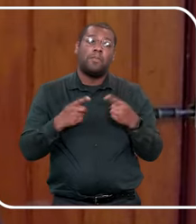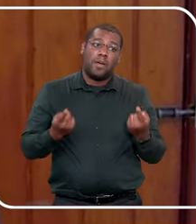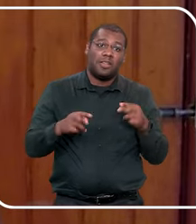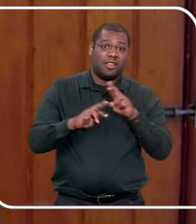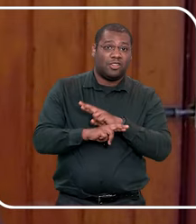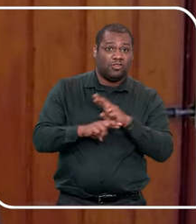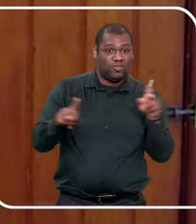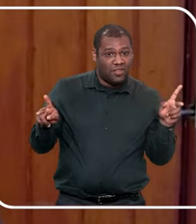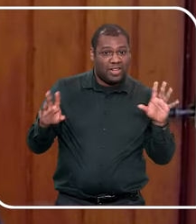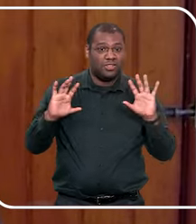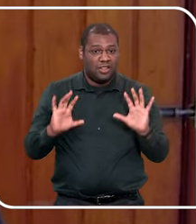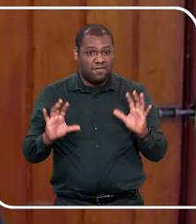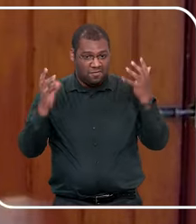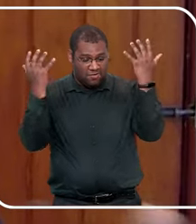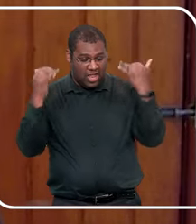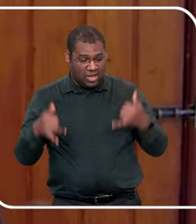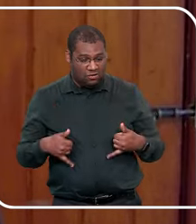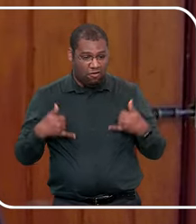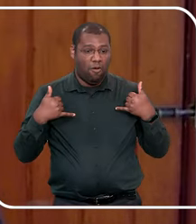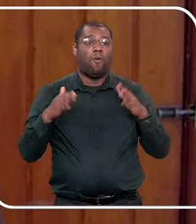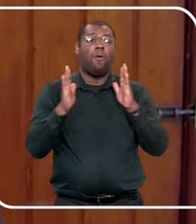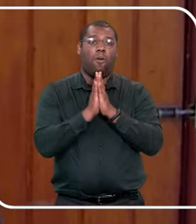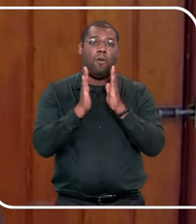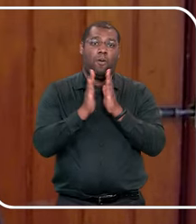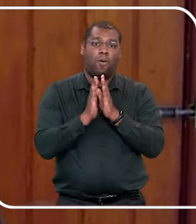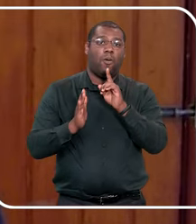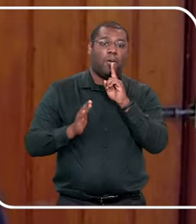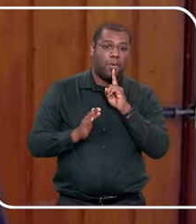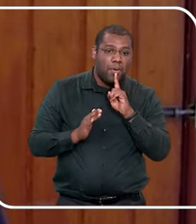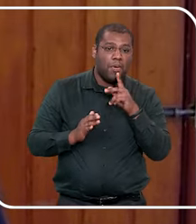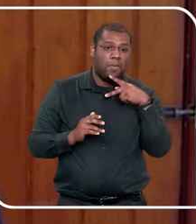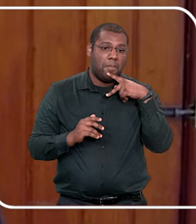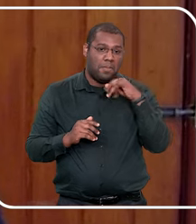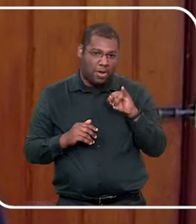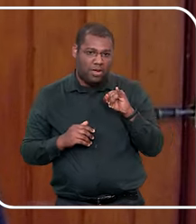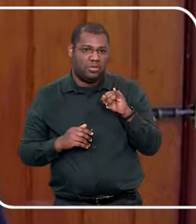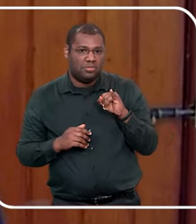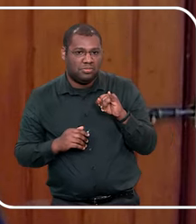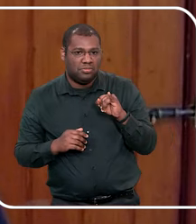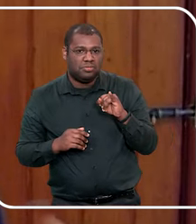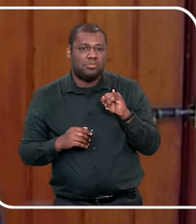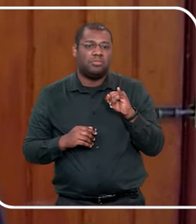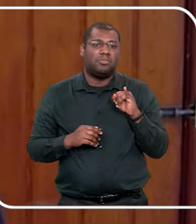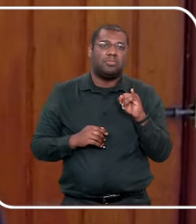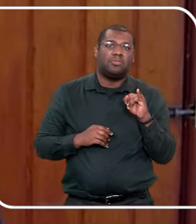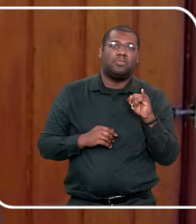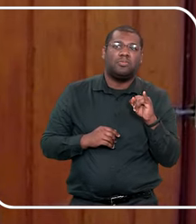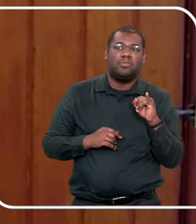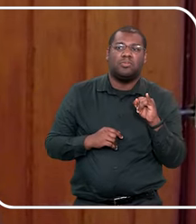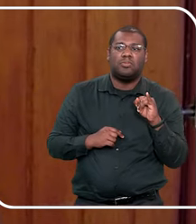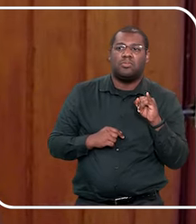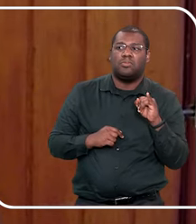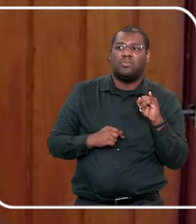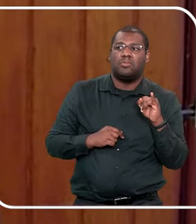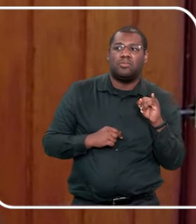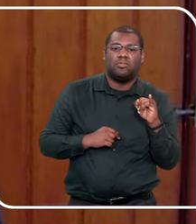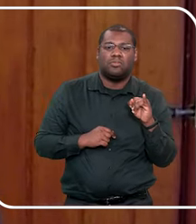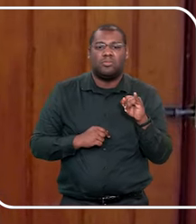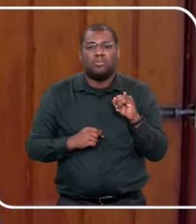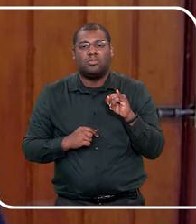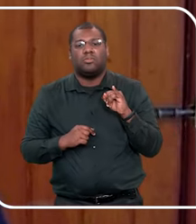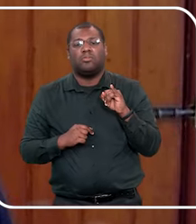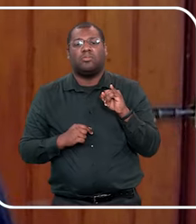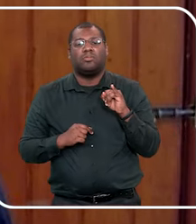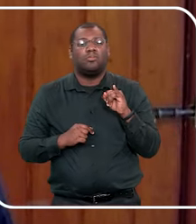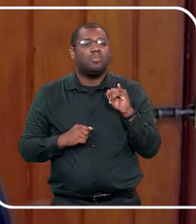animado, né, você vai revelar em um momento especial, e faz seu coração ficar feliz, e na hora